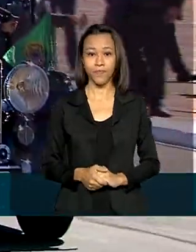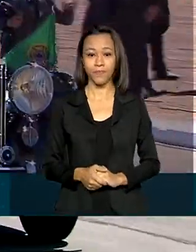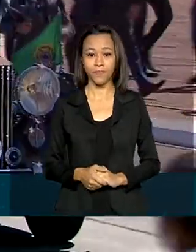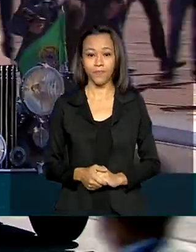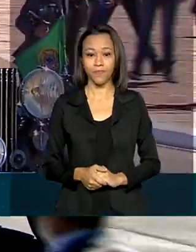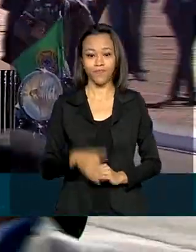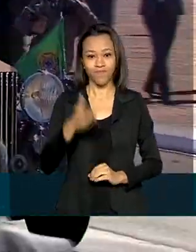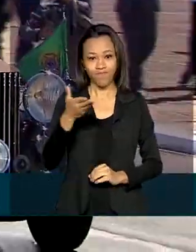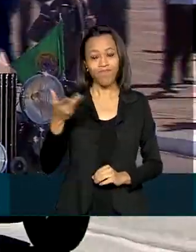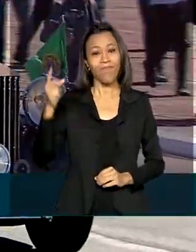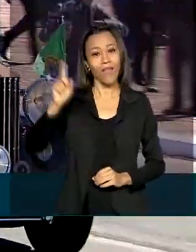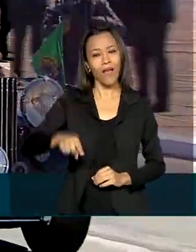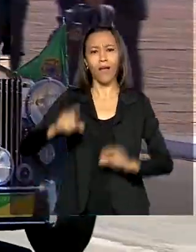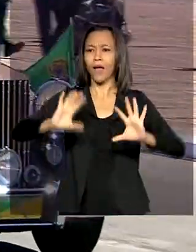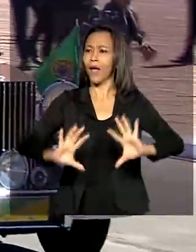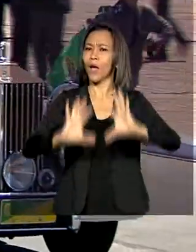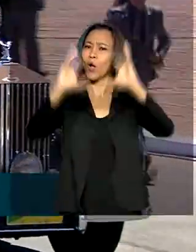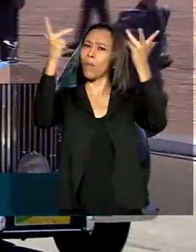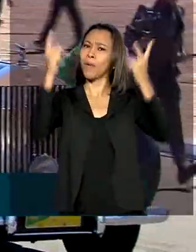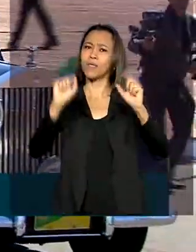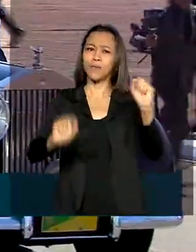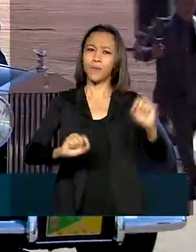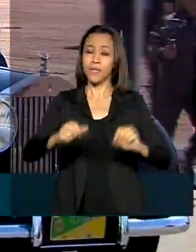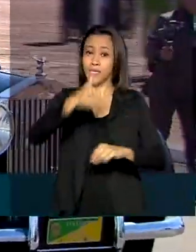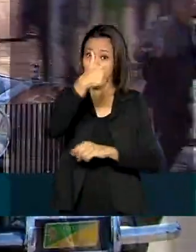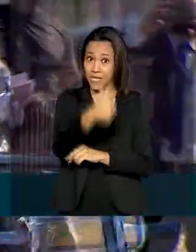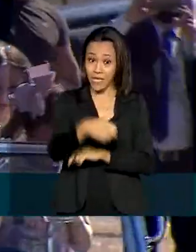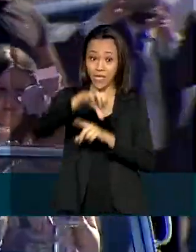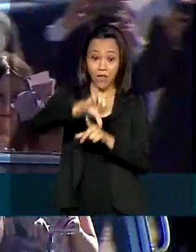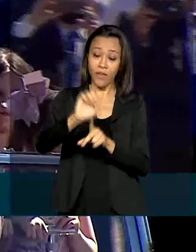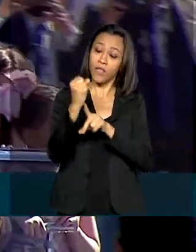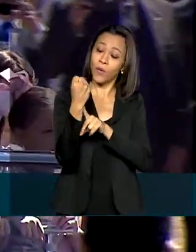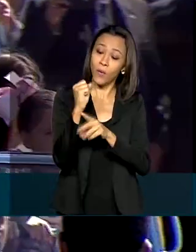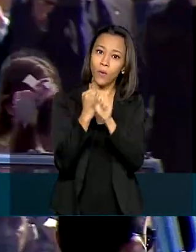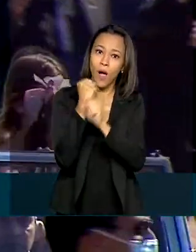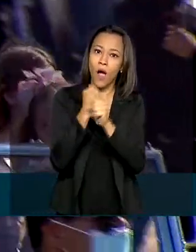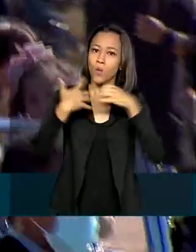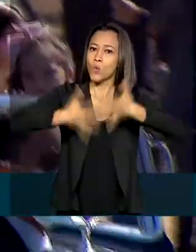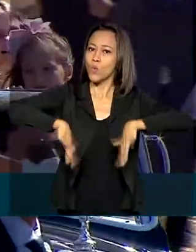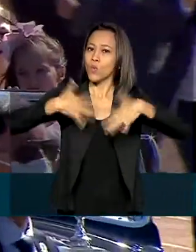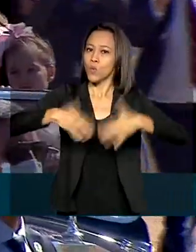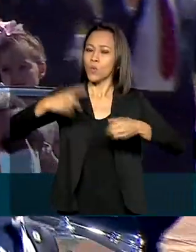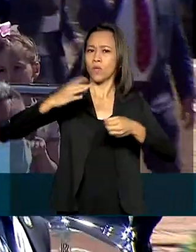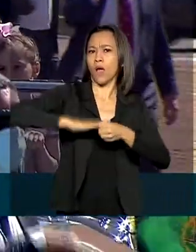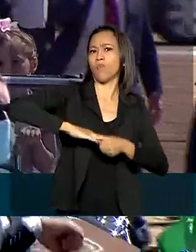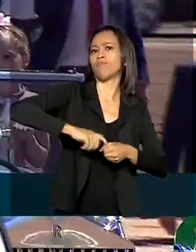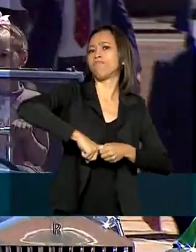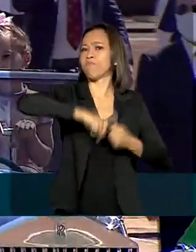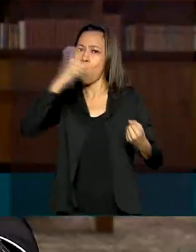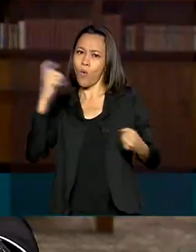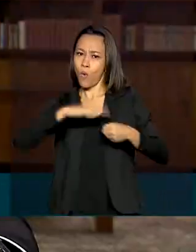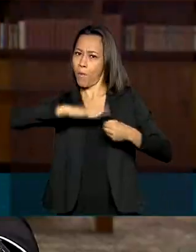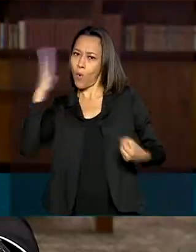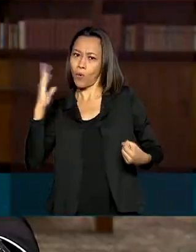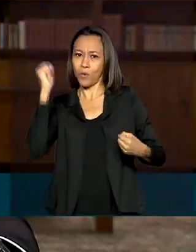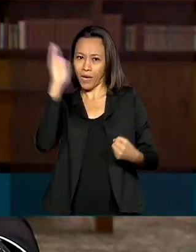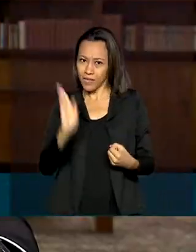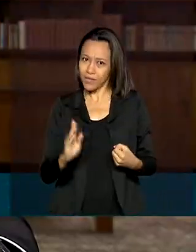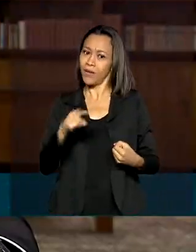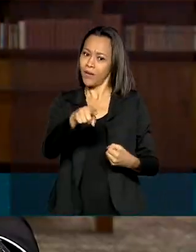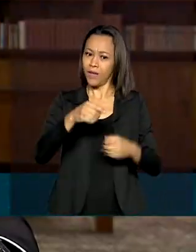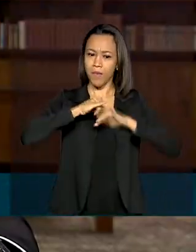Como parte da comemoração dos 198 anos da independência do Brasil, o presidente Jair Bolsonaro fez um